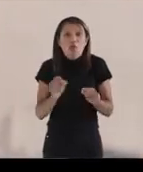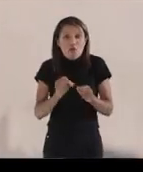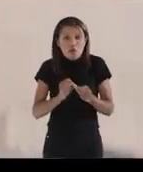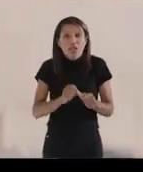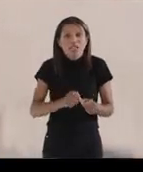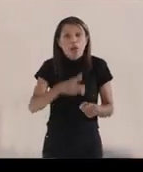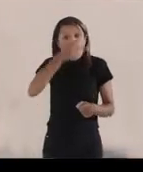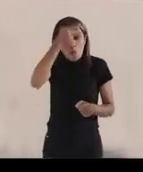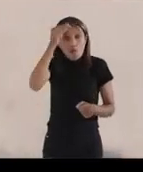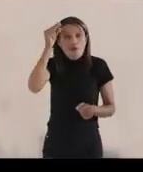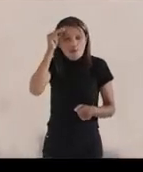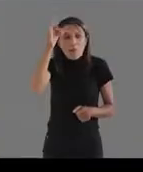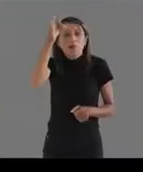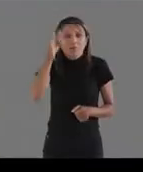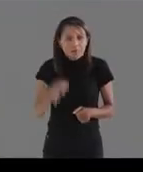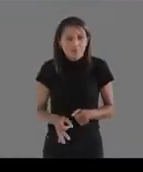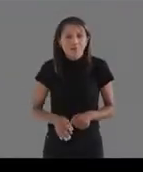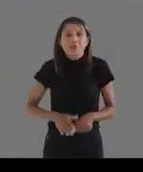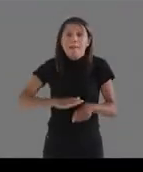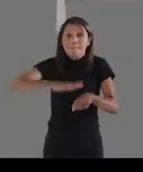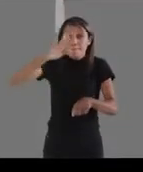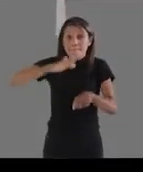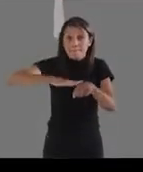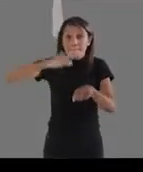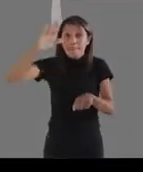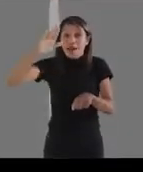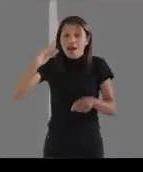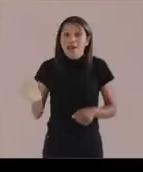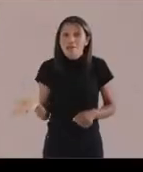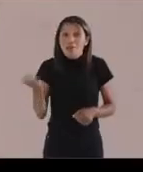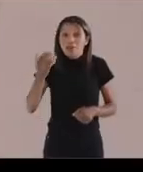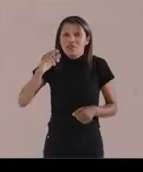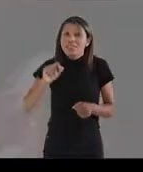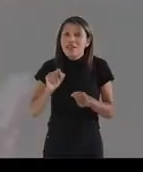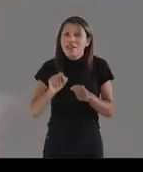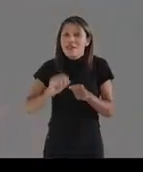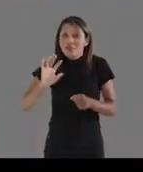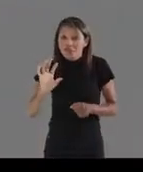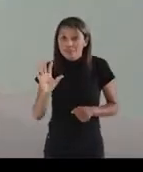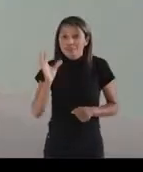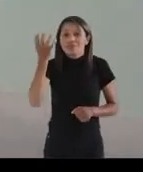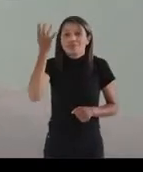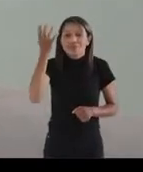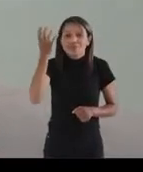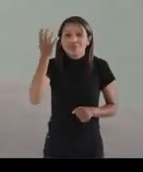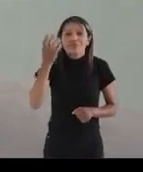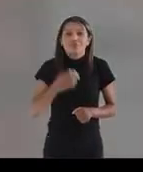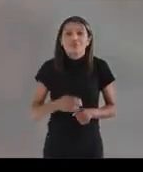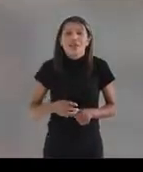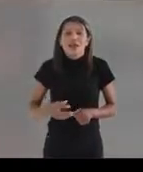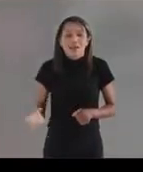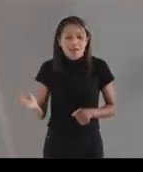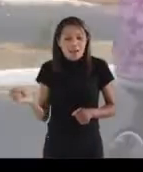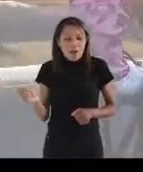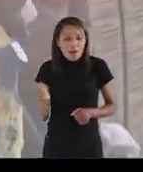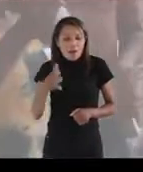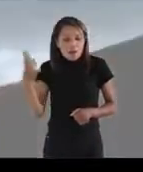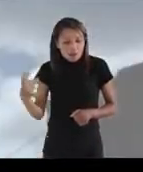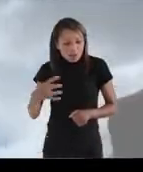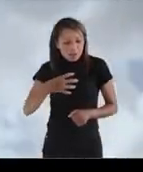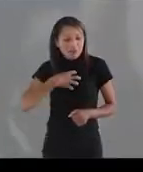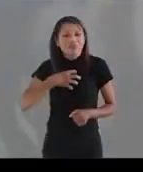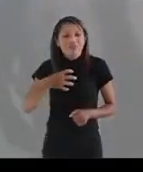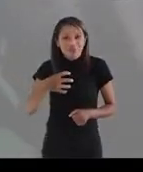fazer como prefeito. Pode ter certeza. mais, é o que São Luís espera. Mais, mais, vamos fazer acontecer. Vai, vai,